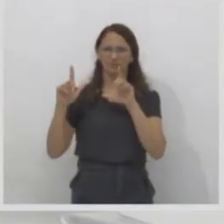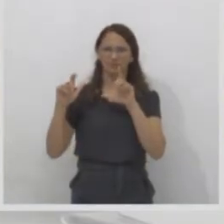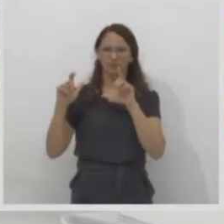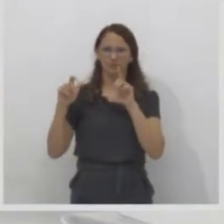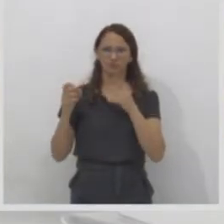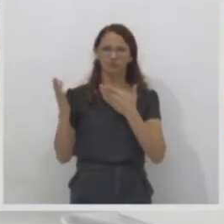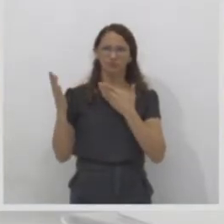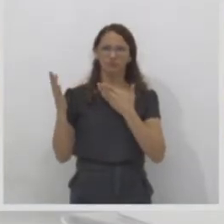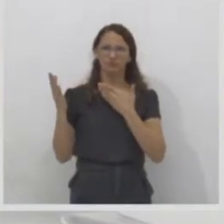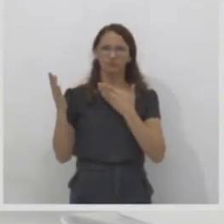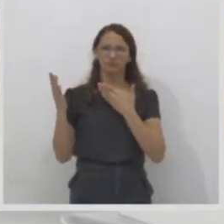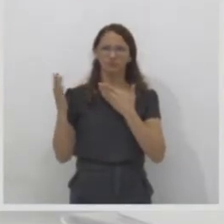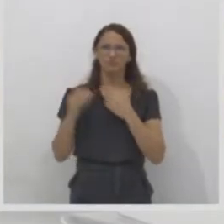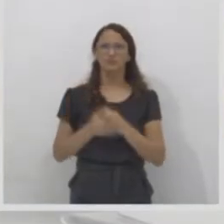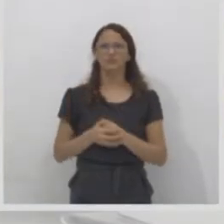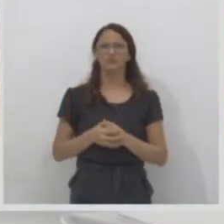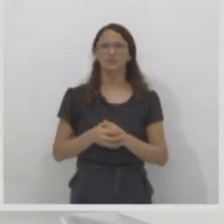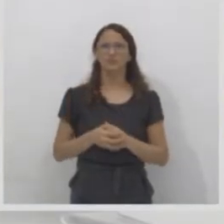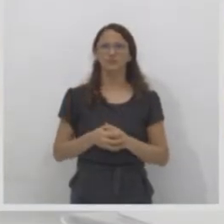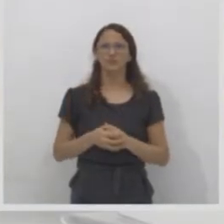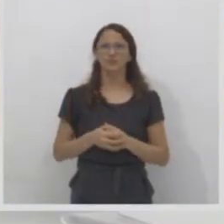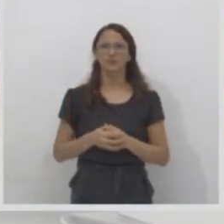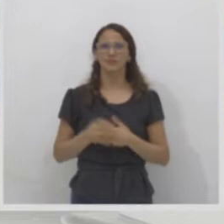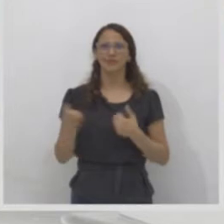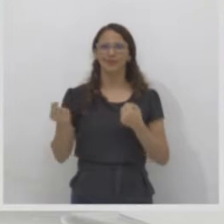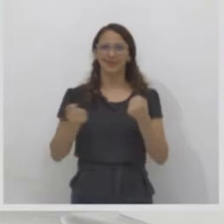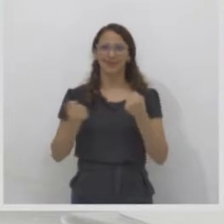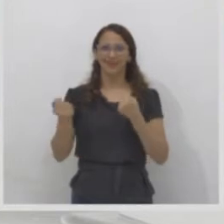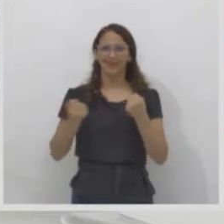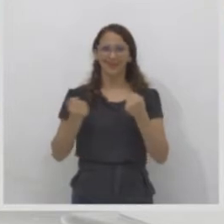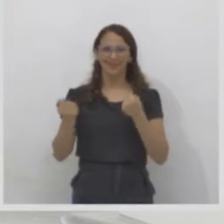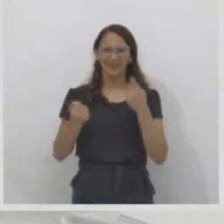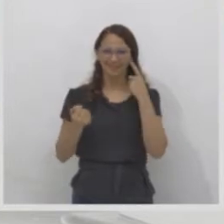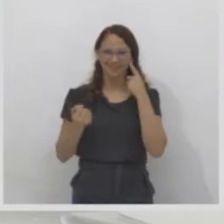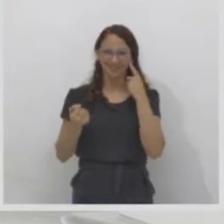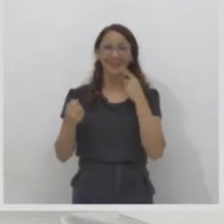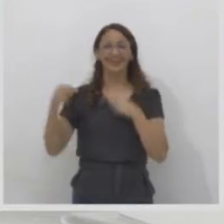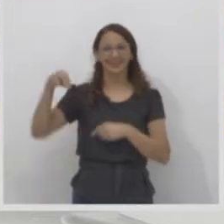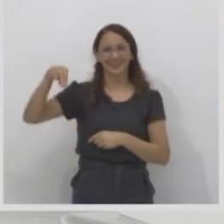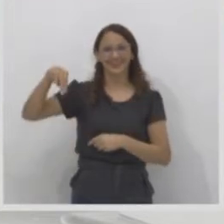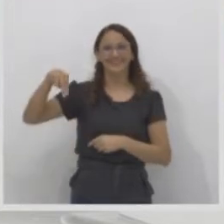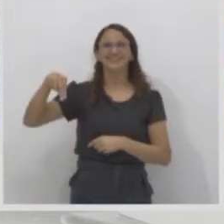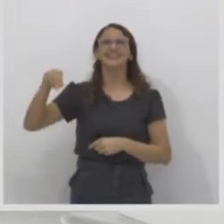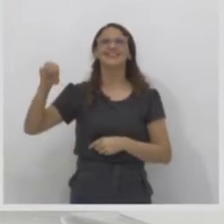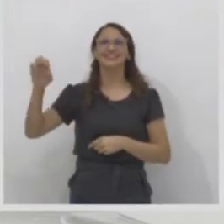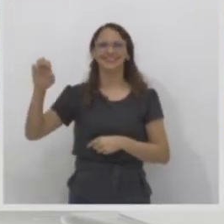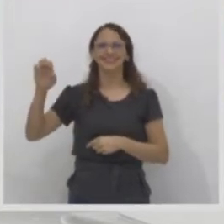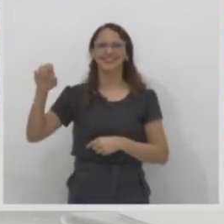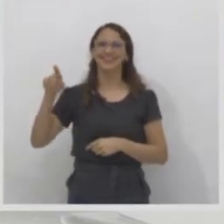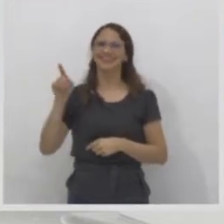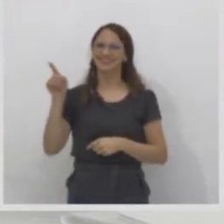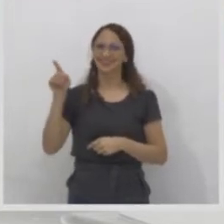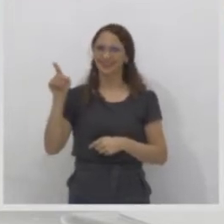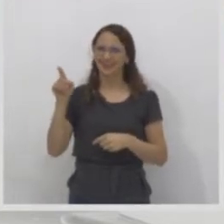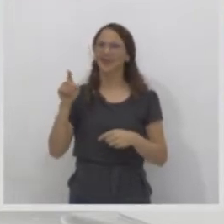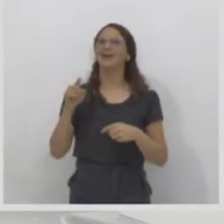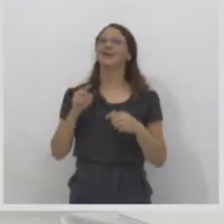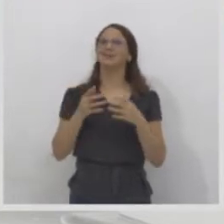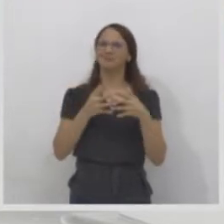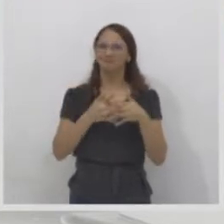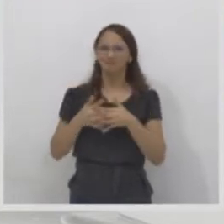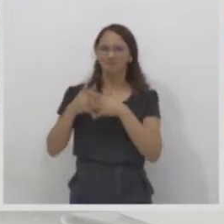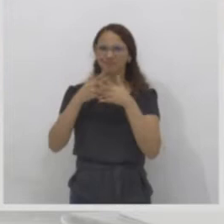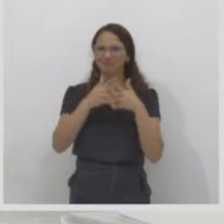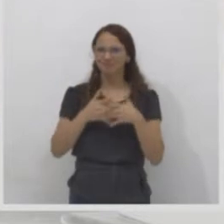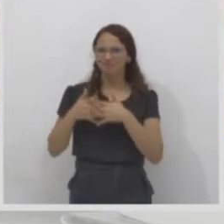onde você vê um carro, que é conhecido esse carro no Nordeste, nas regiões rurais, chamado de pau-de-arara, já devem